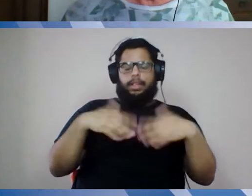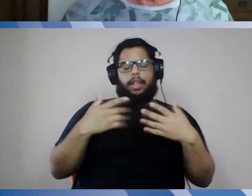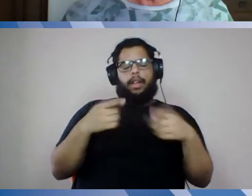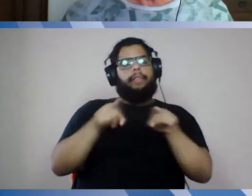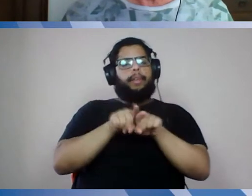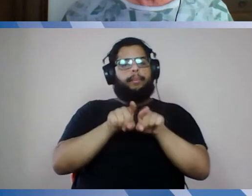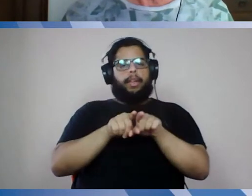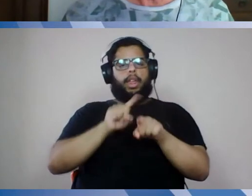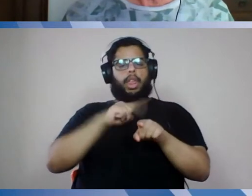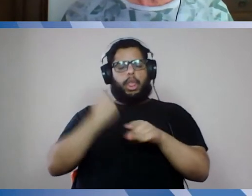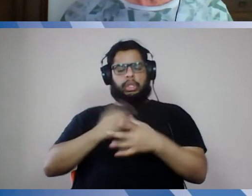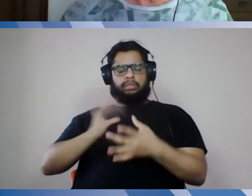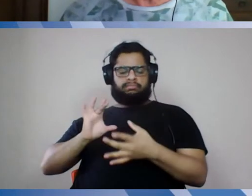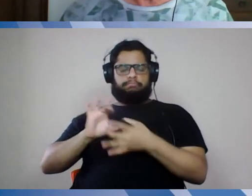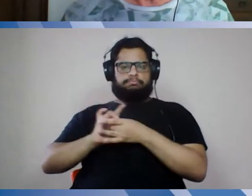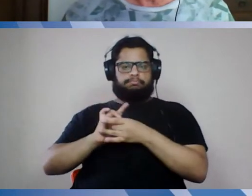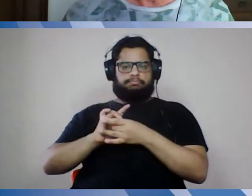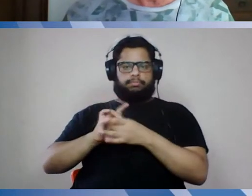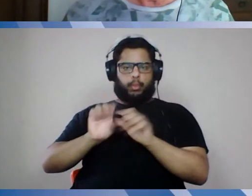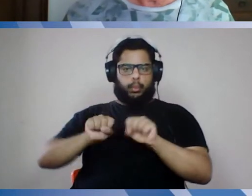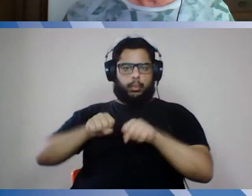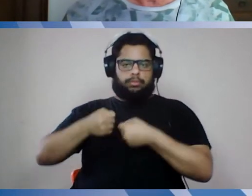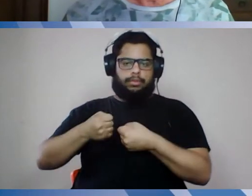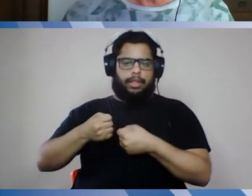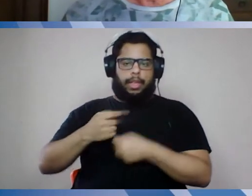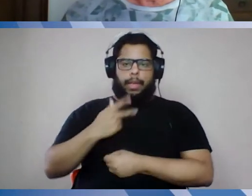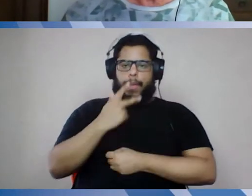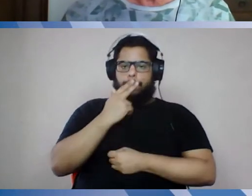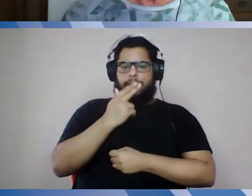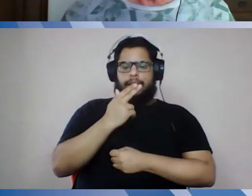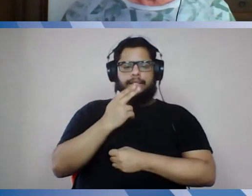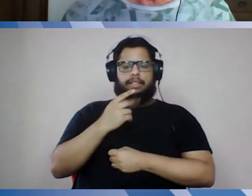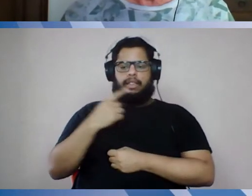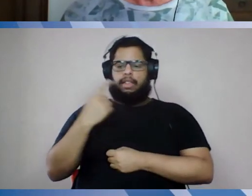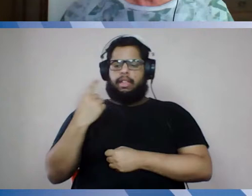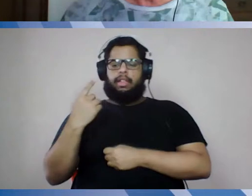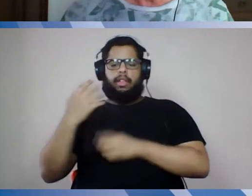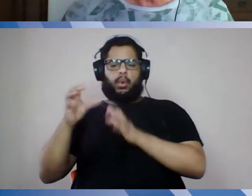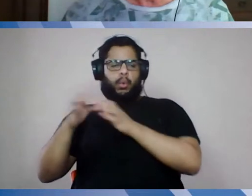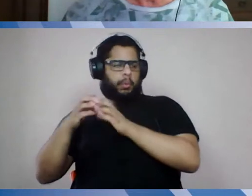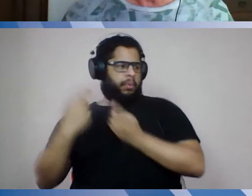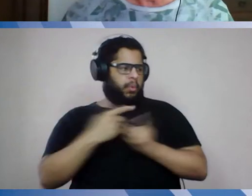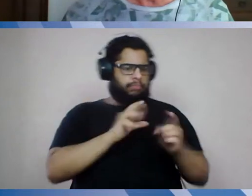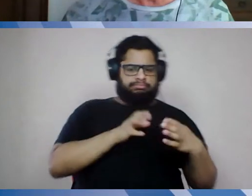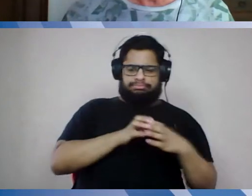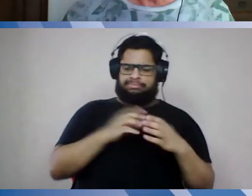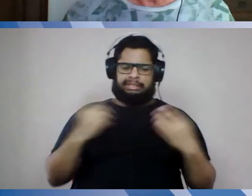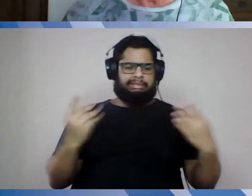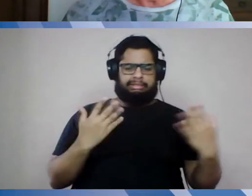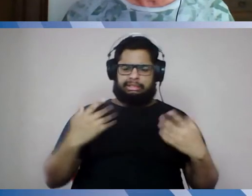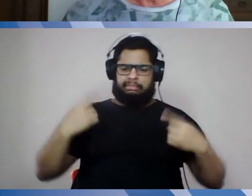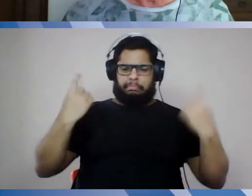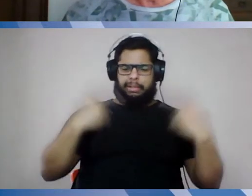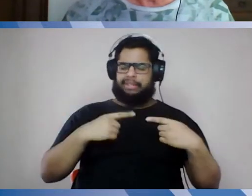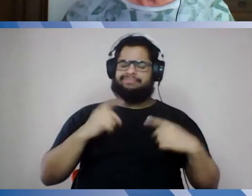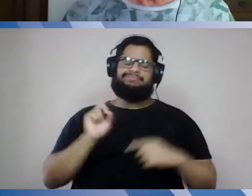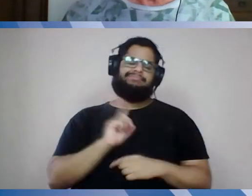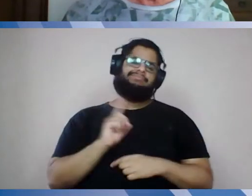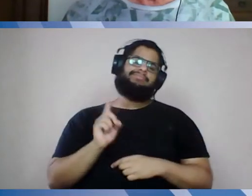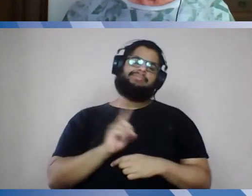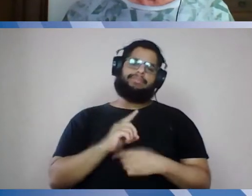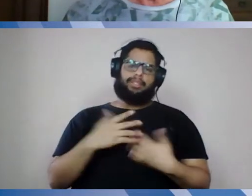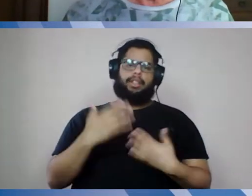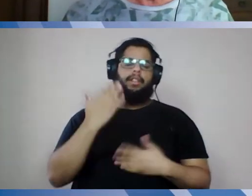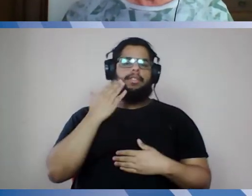também do vamos nos unir, eu acho que traz muito essa ideia de que são uns contra outros, quando eu entendo que todo o espírito do plano e